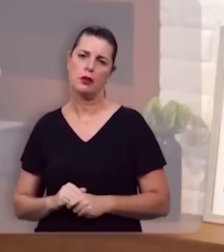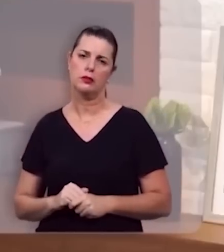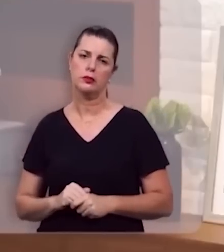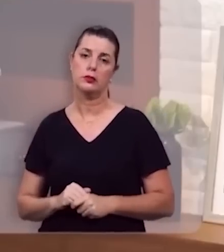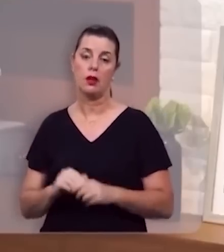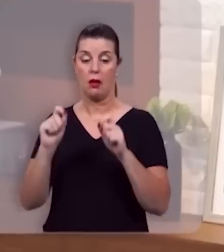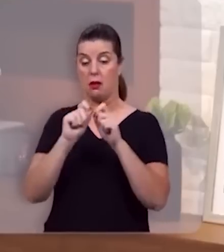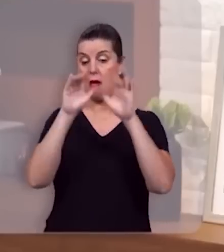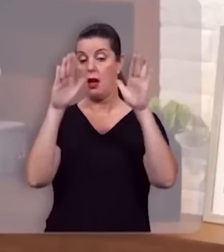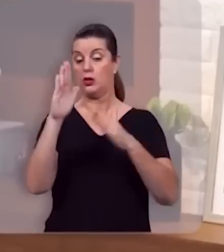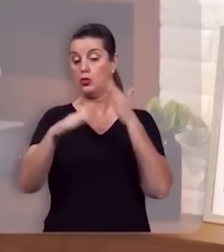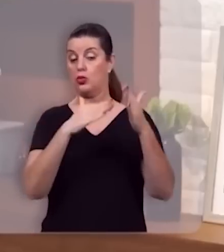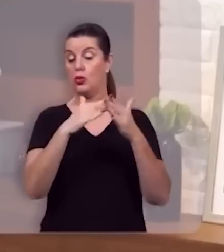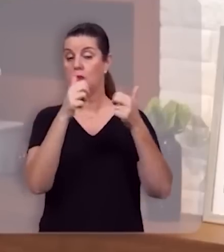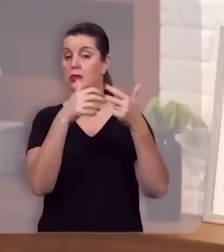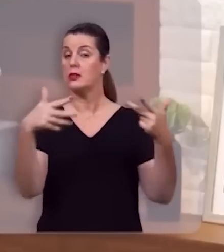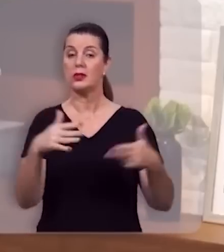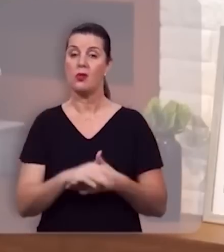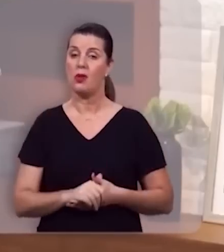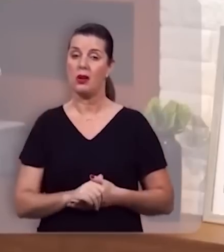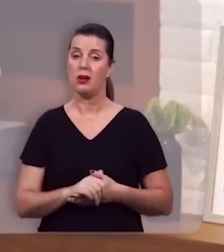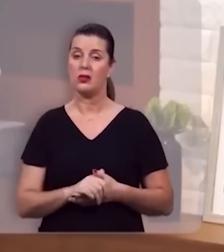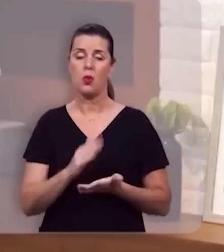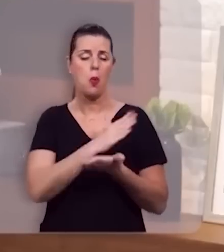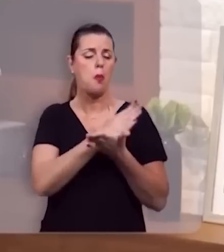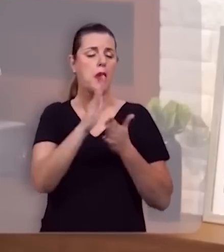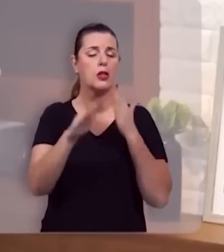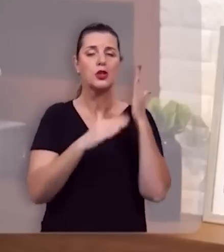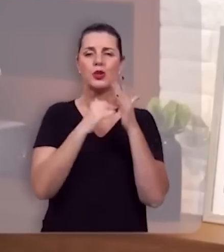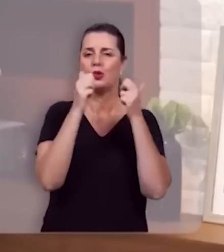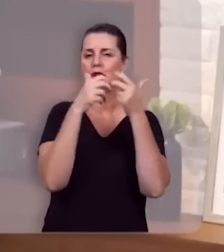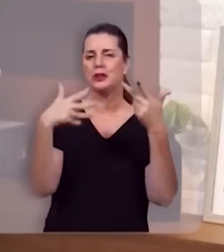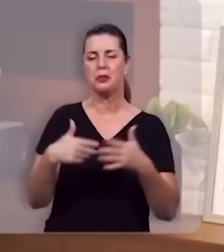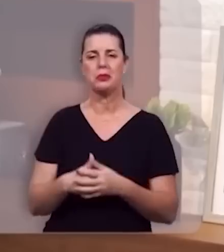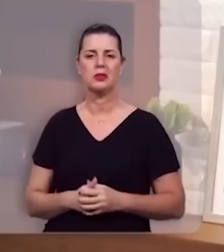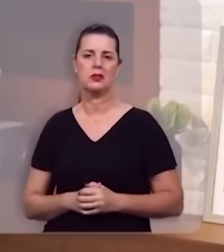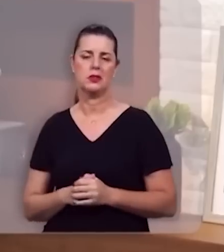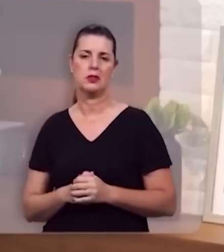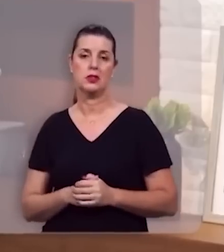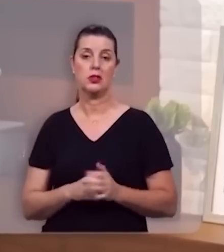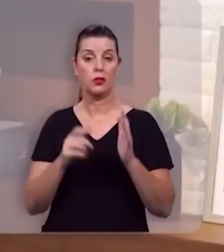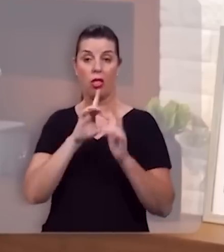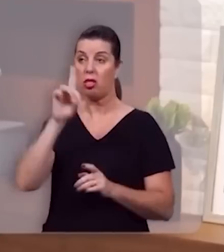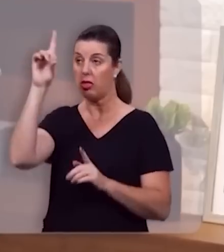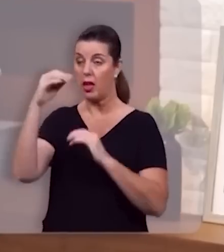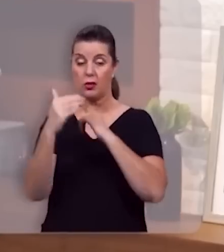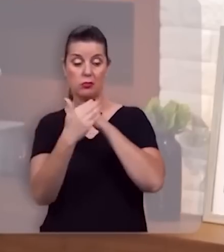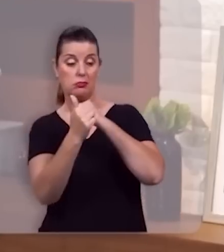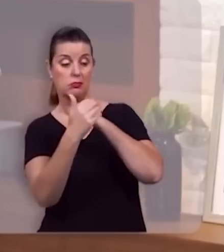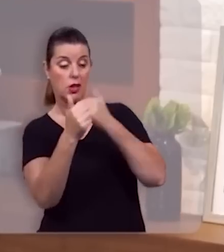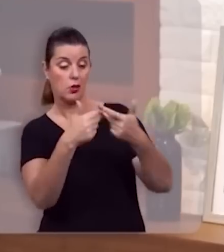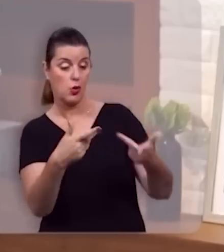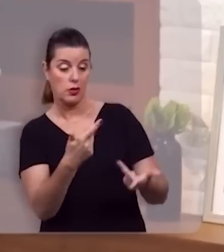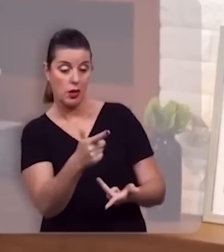Ele é o criador de todas as coisas, a origem de todas as coisas. Foi ele quem chamou a existência as